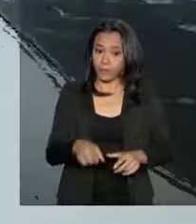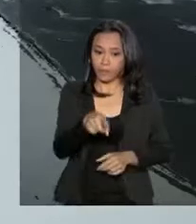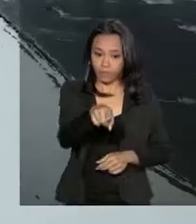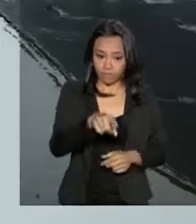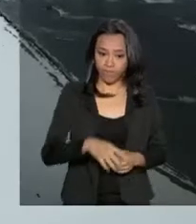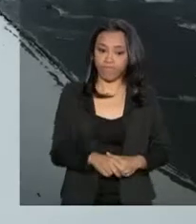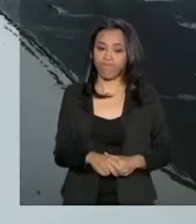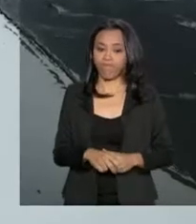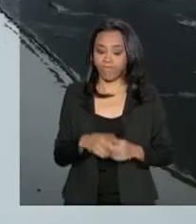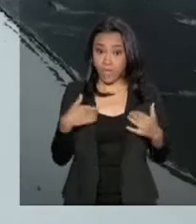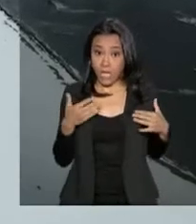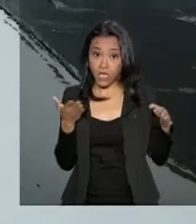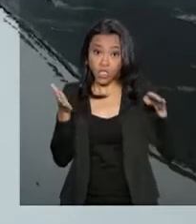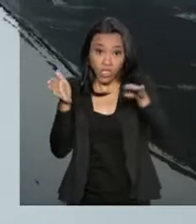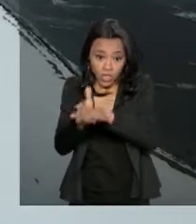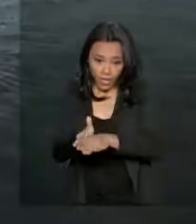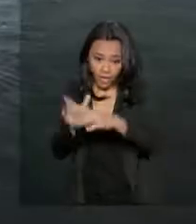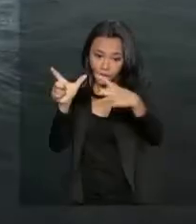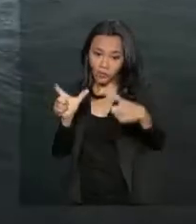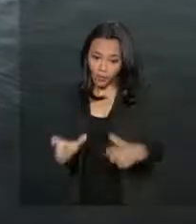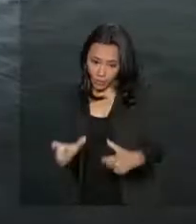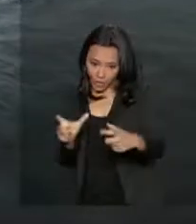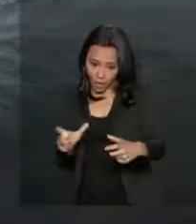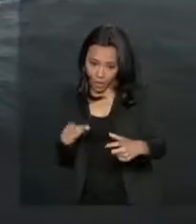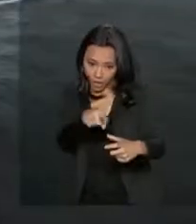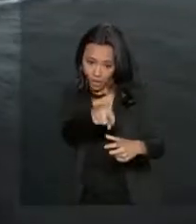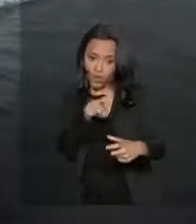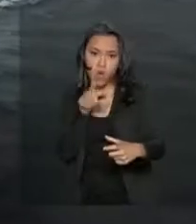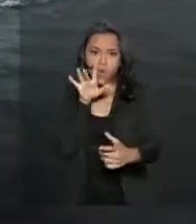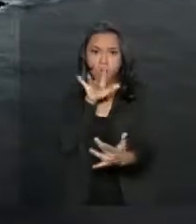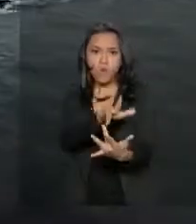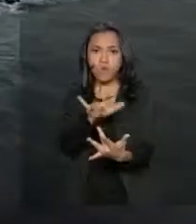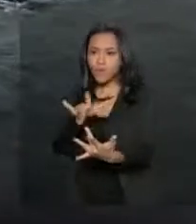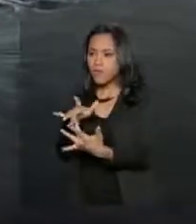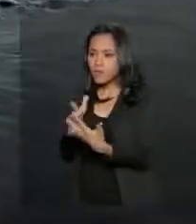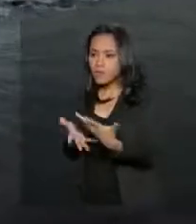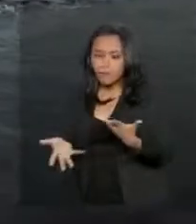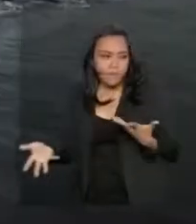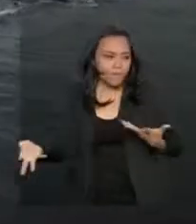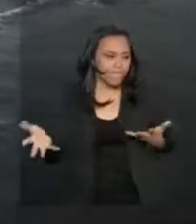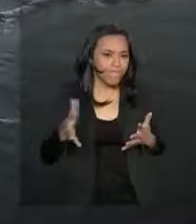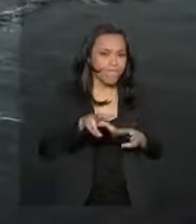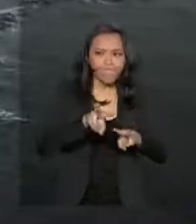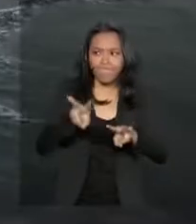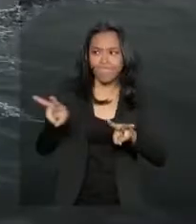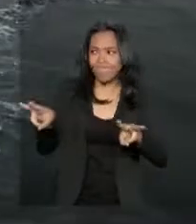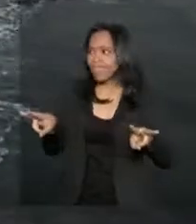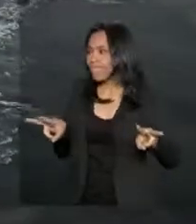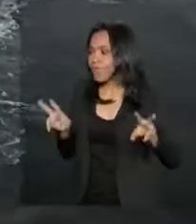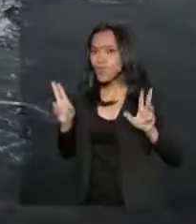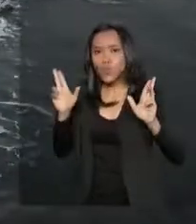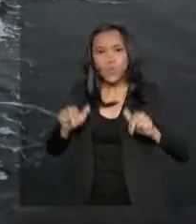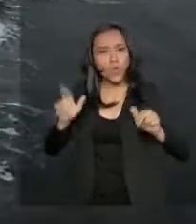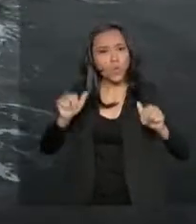Na chegada à pequena Ilha Snow, o contato com o ambiente praticamente intocado.